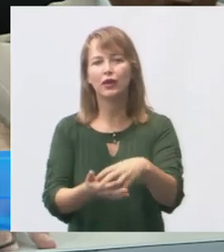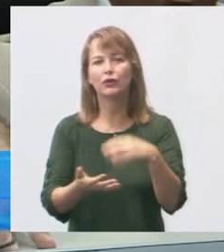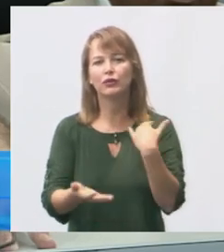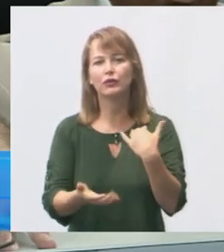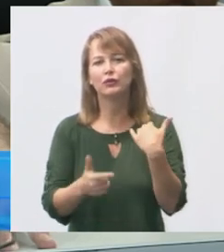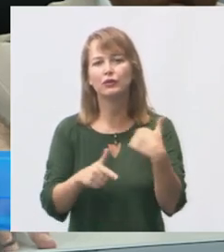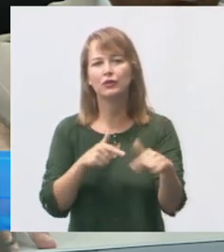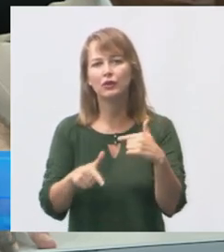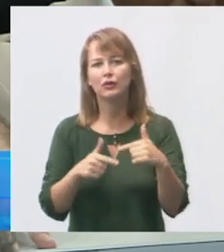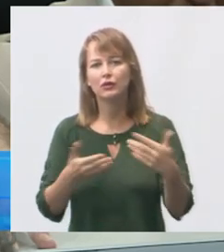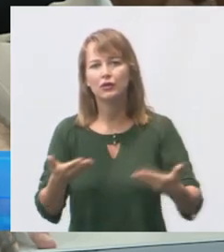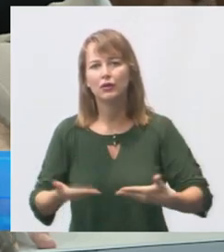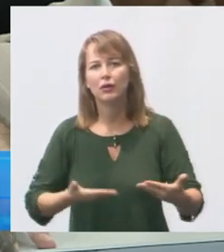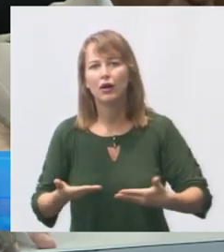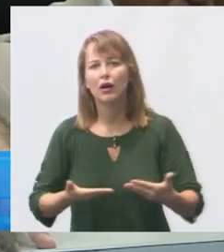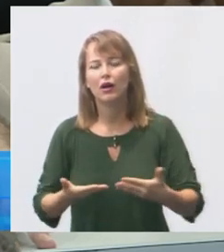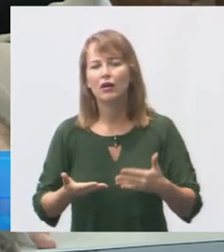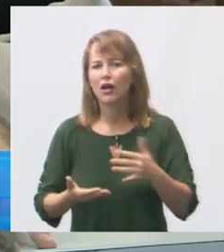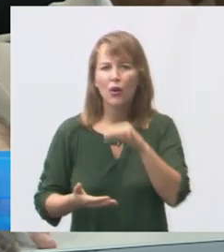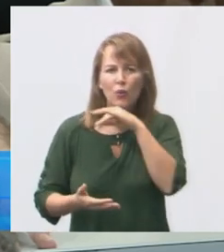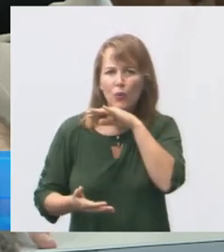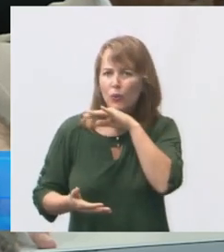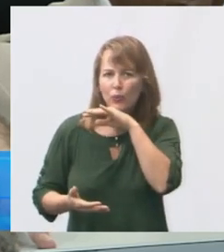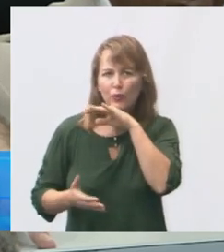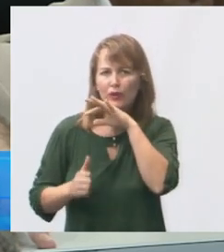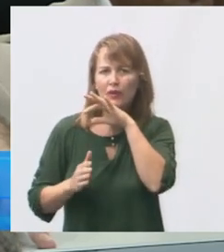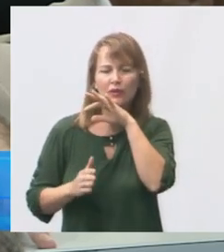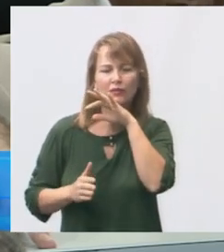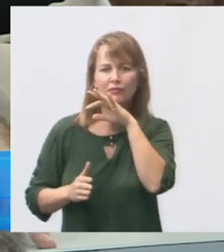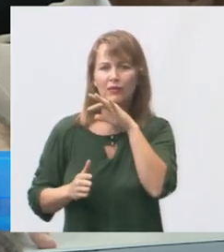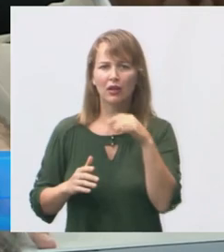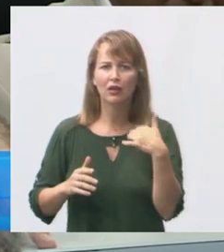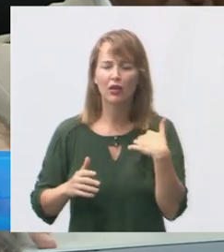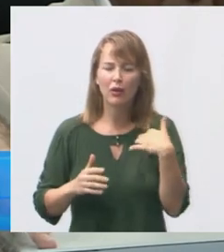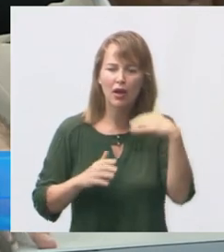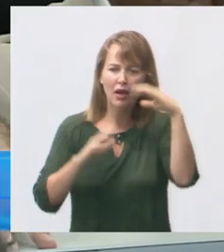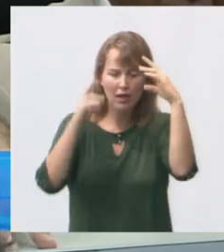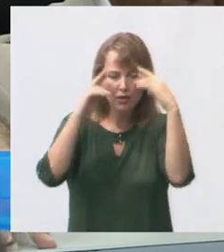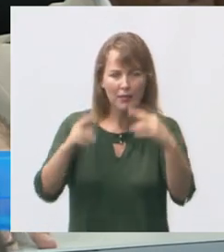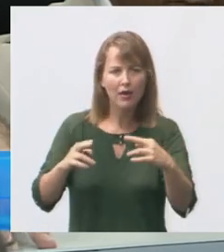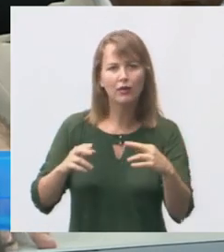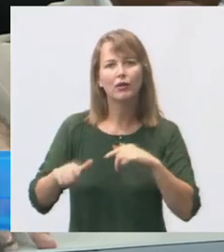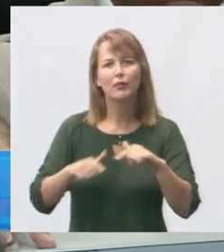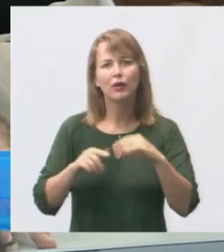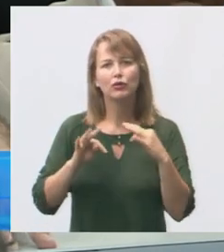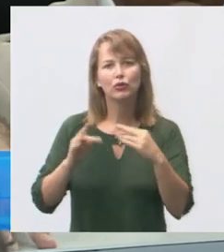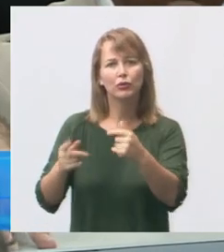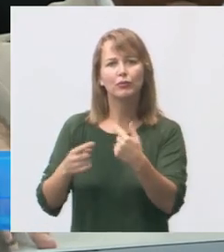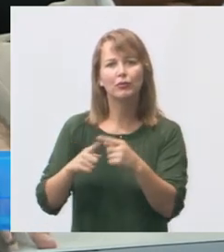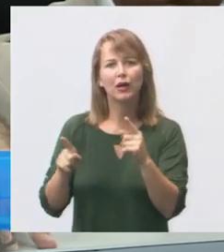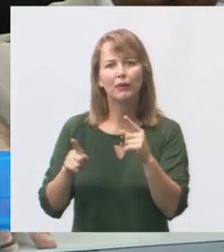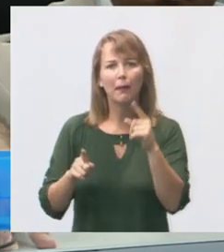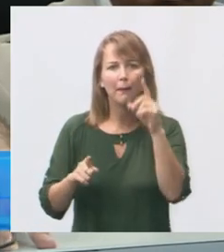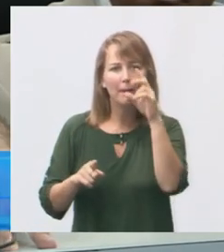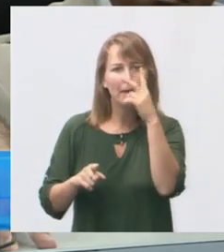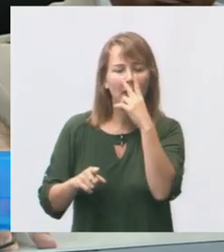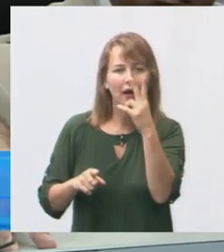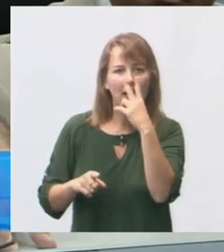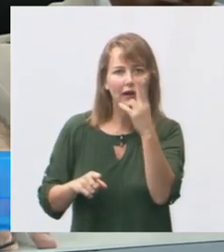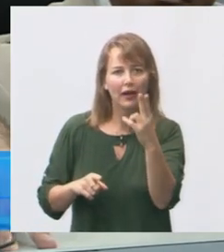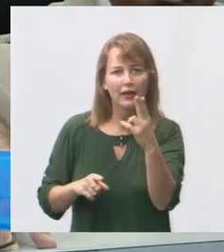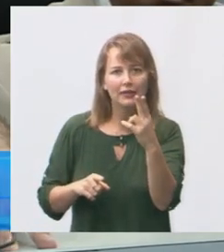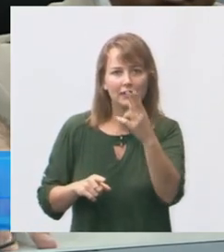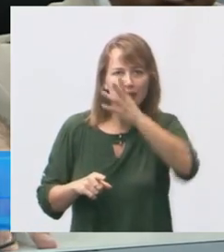para a cidade de Vitória na minha opinião hoje com todo o respeito ao trabalho de todas a central de serviços mas ali parece o corpo de bombeiros só apaga